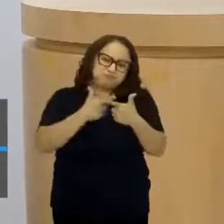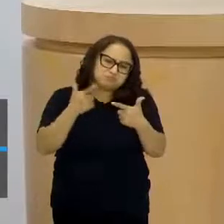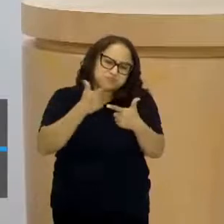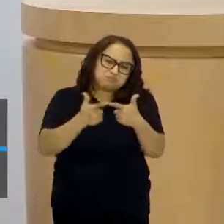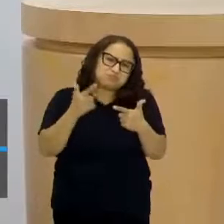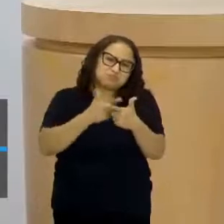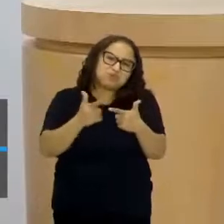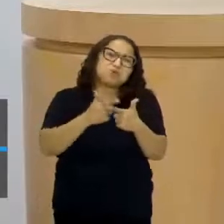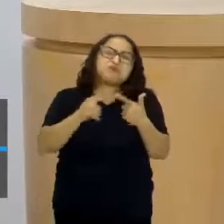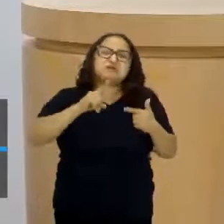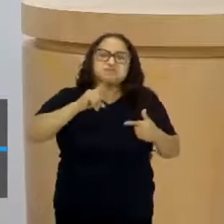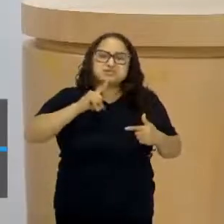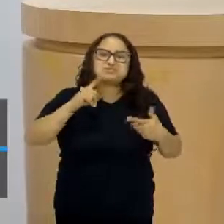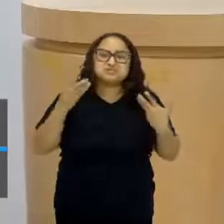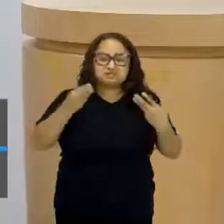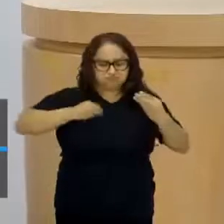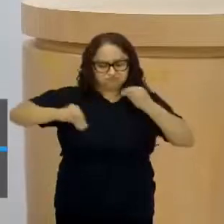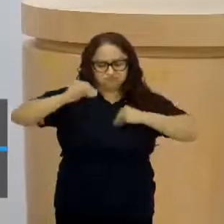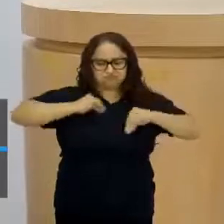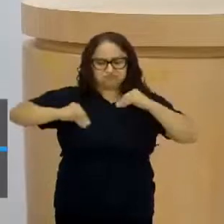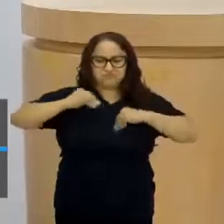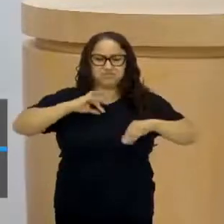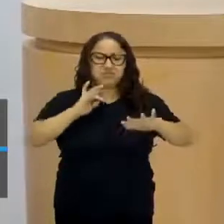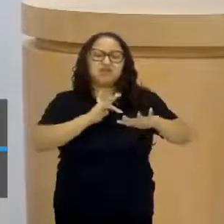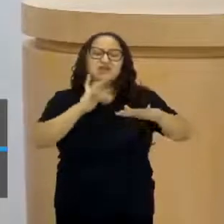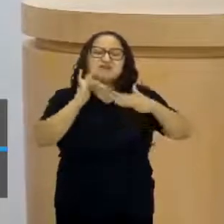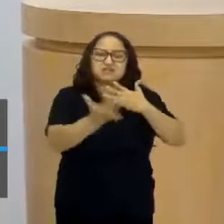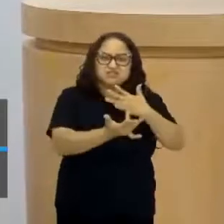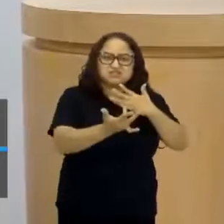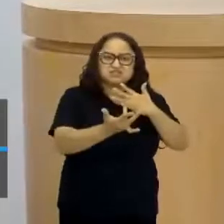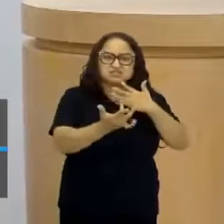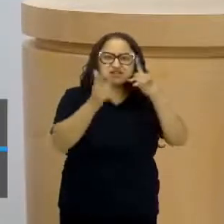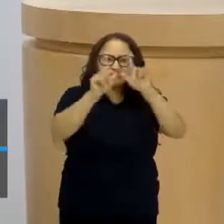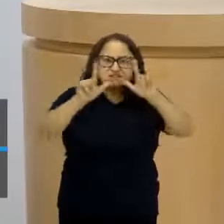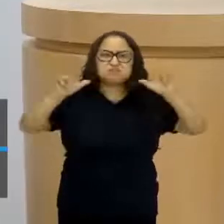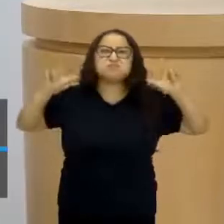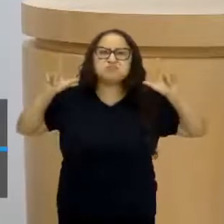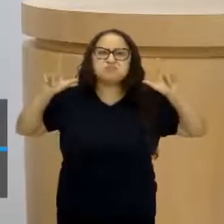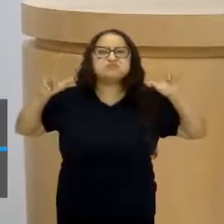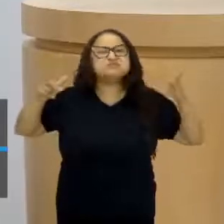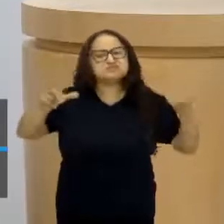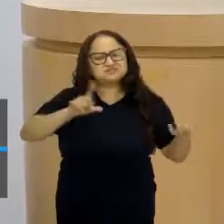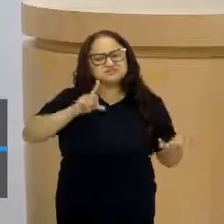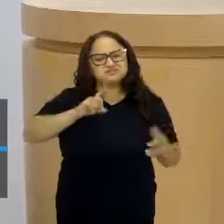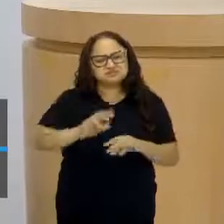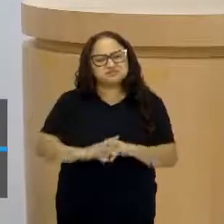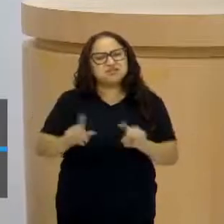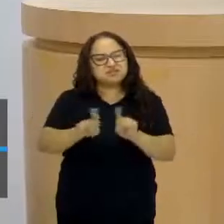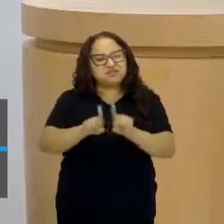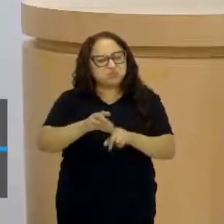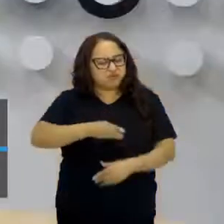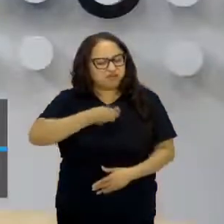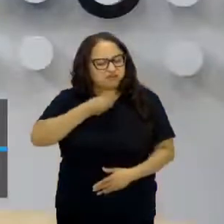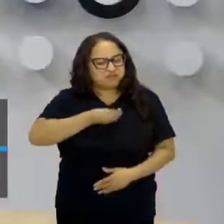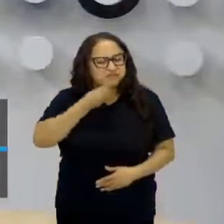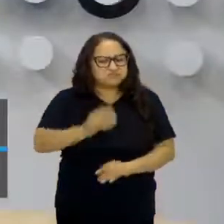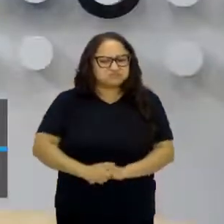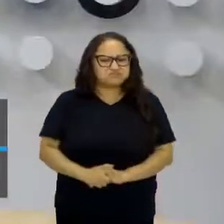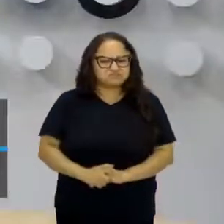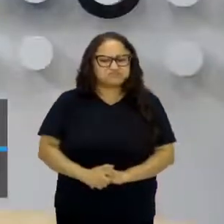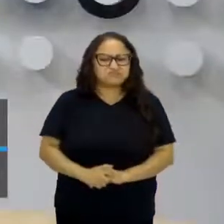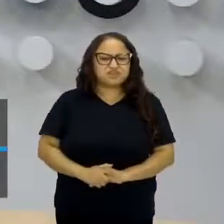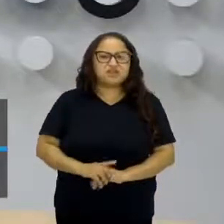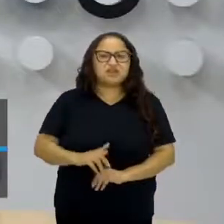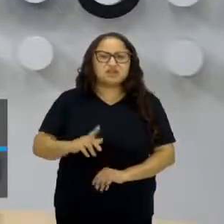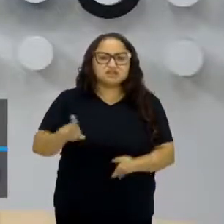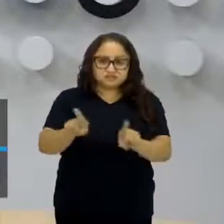trazendo essa questão de rede social, exposição à internet e a minha própria existência. Tem até um termo para isso,